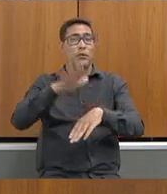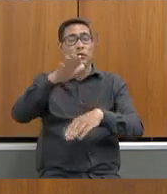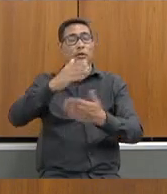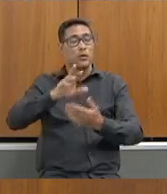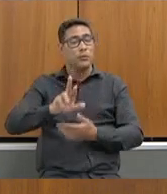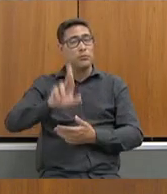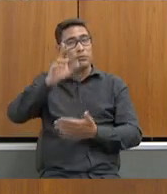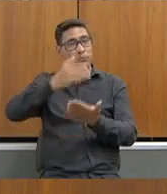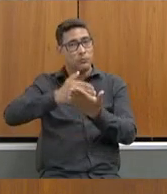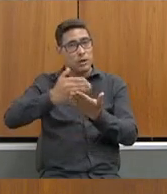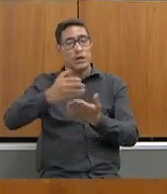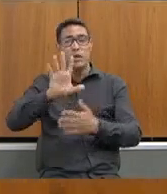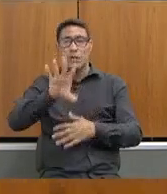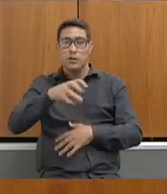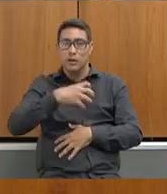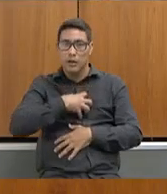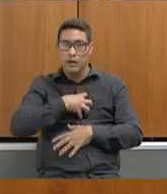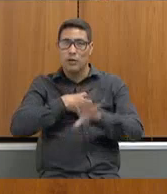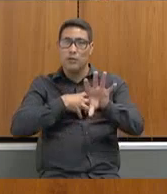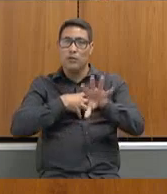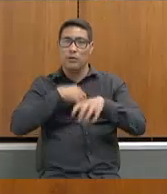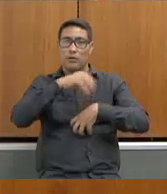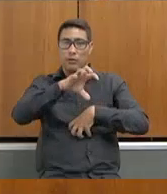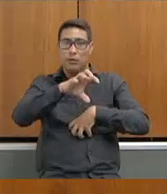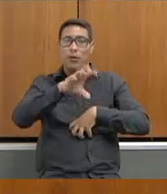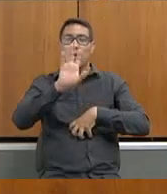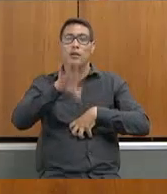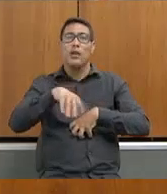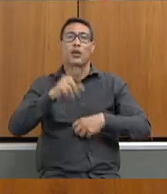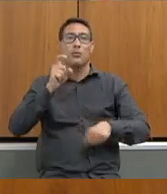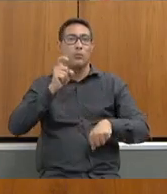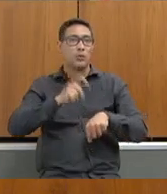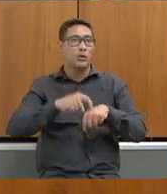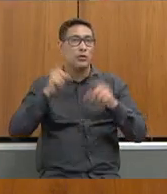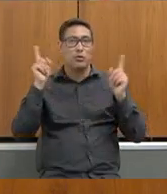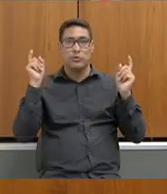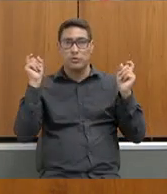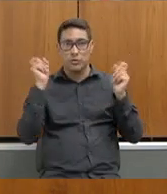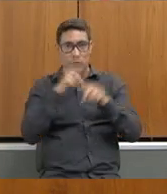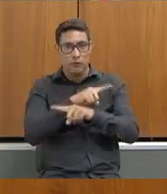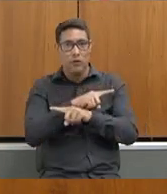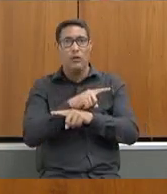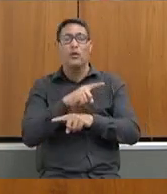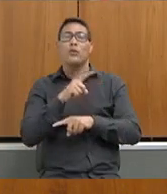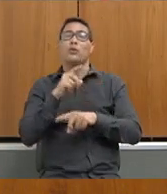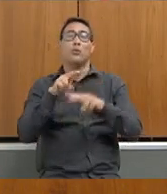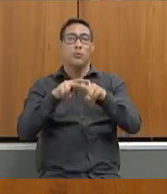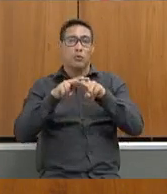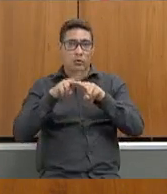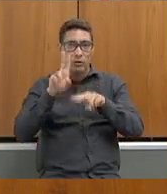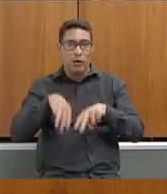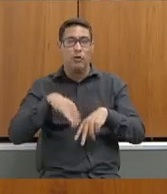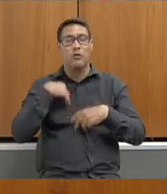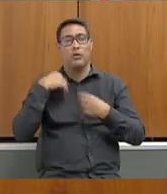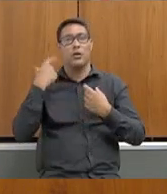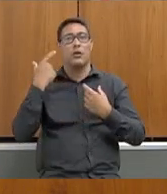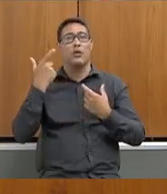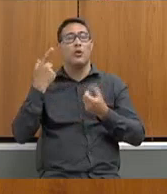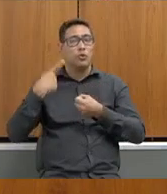termos a solidariedade aqui com um momento tão difícil com que a gente passa no município, com essa realidade tão